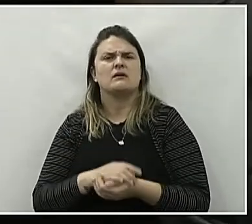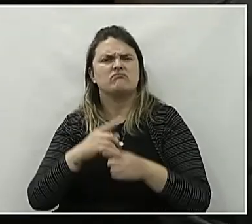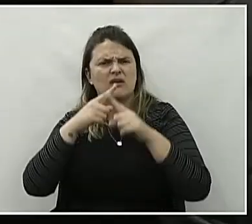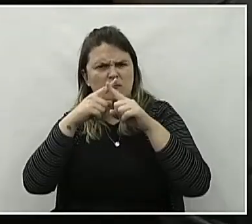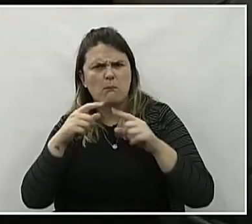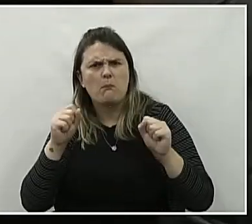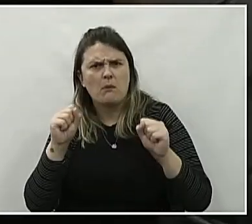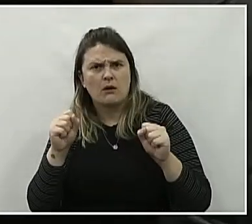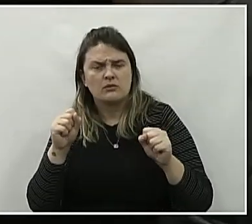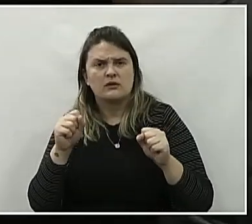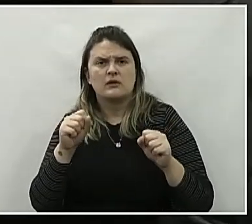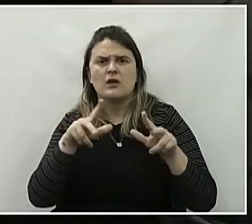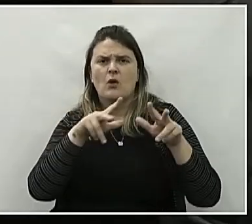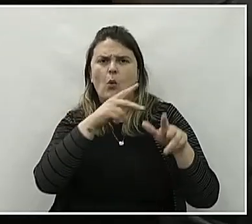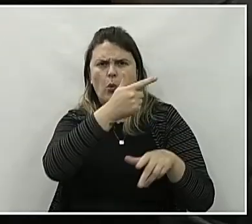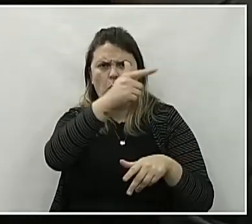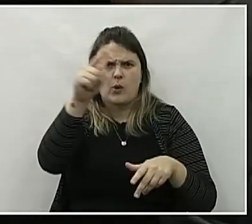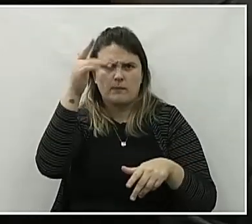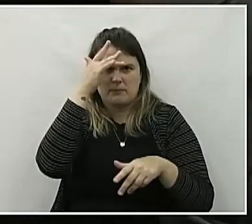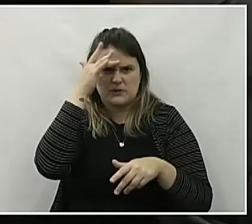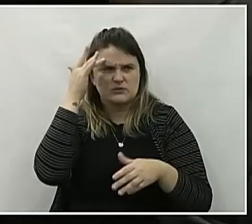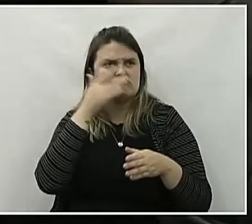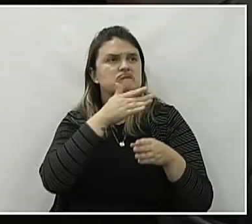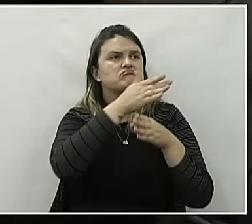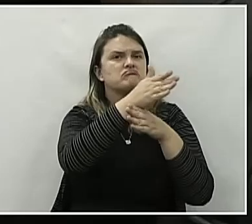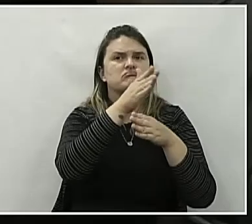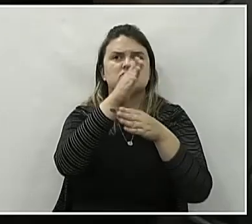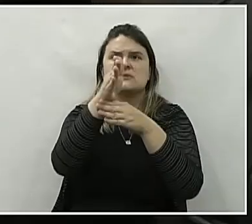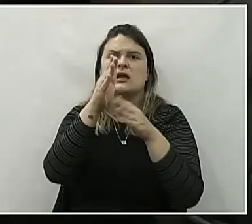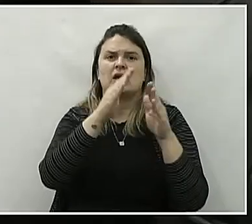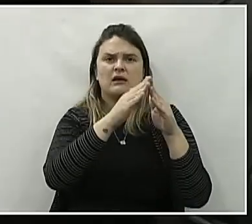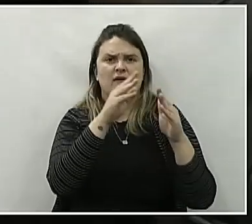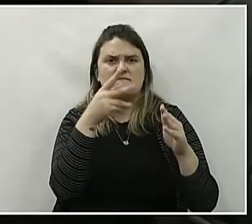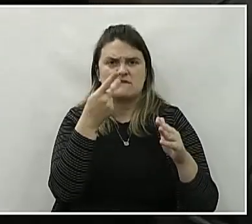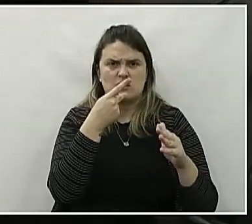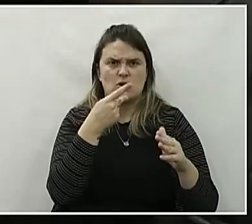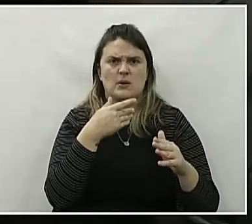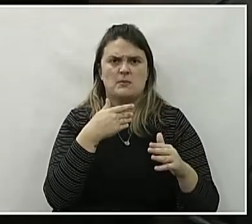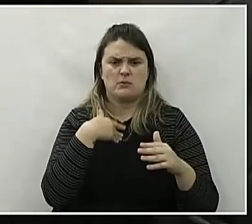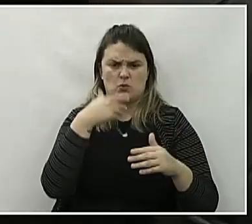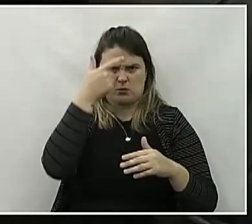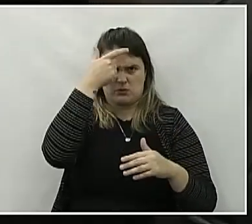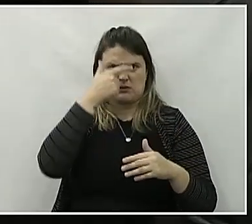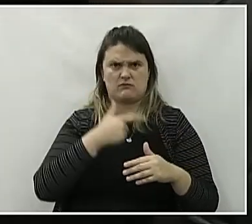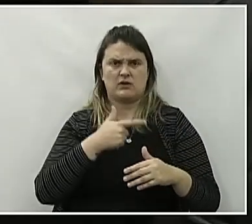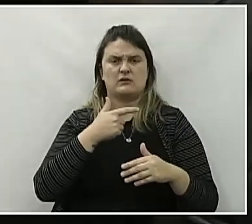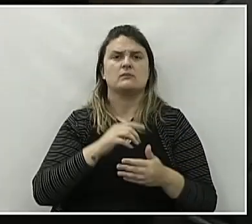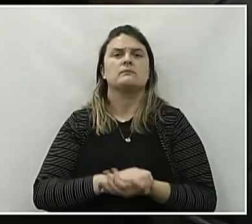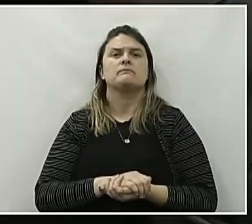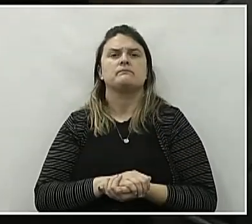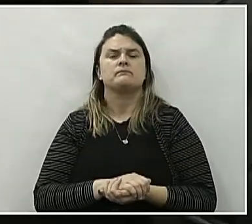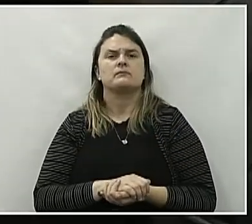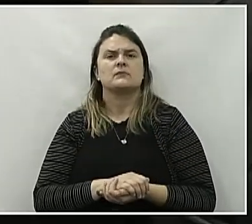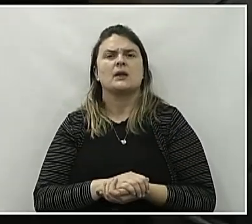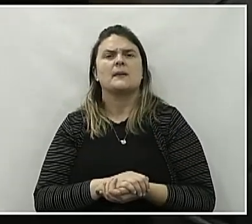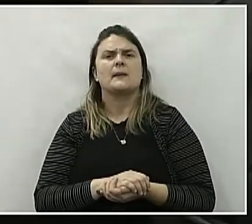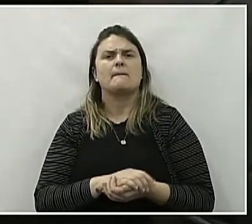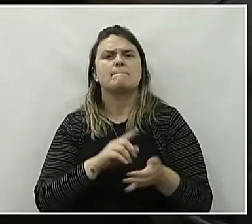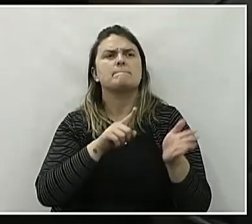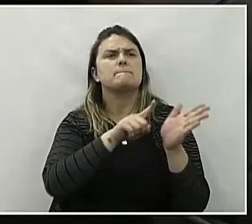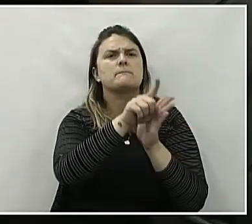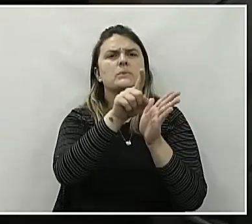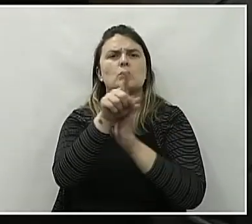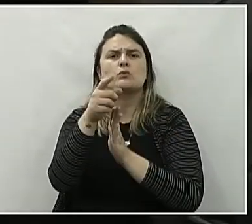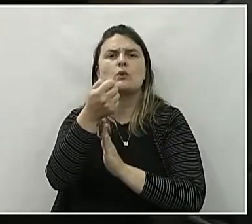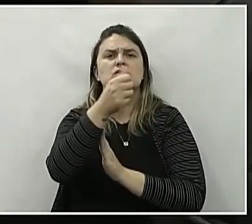para as mesmas pessoas que entraram em algumas casas e falaram sobre a minha índole, sobre o meu caráter, que perguntem para as quase